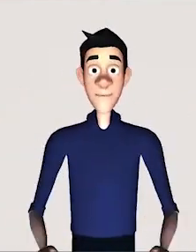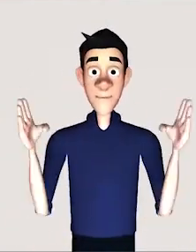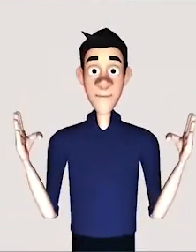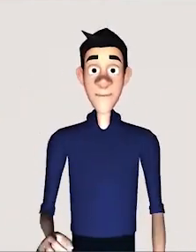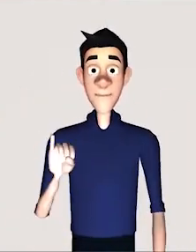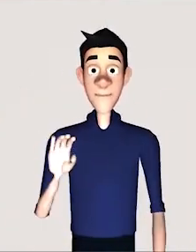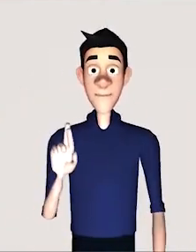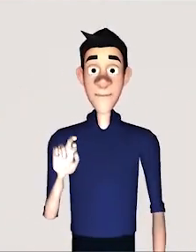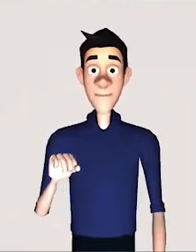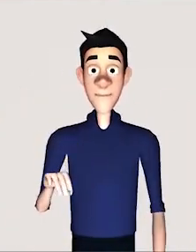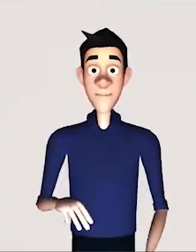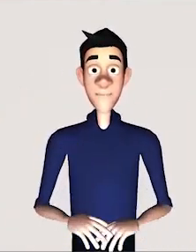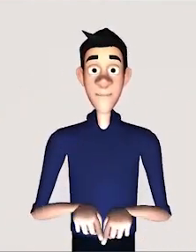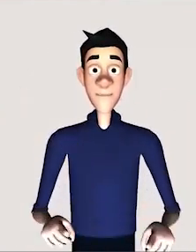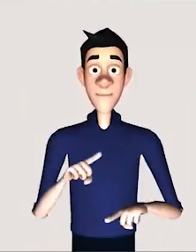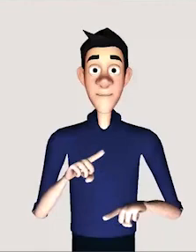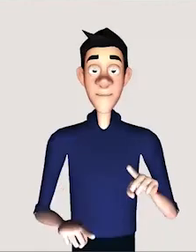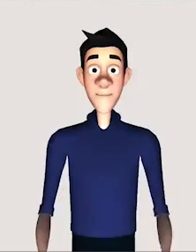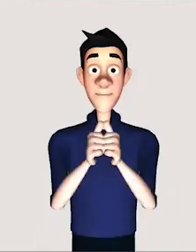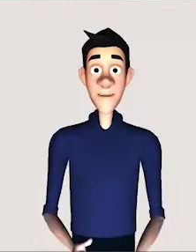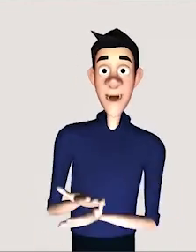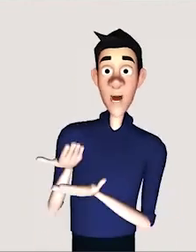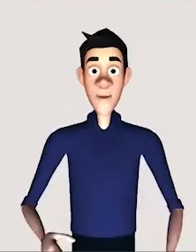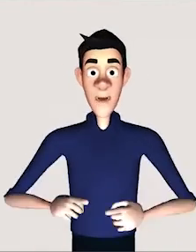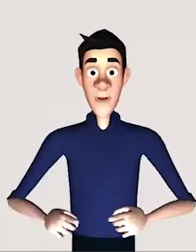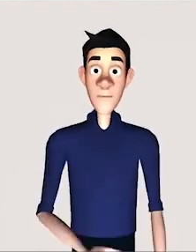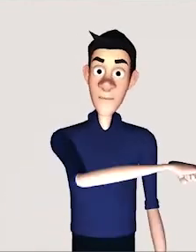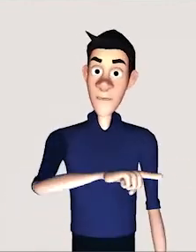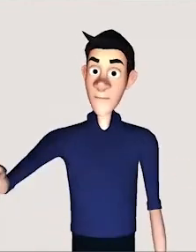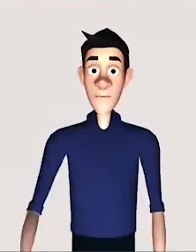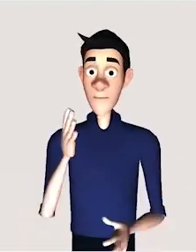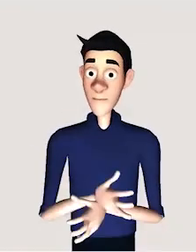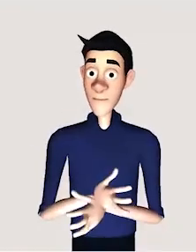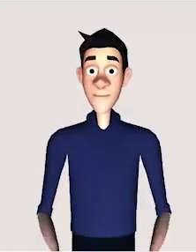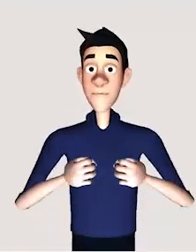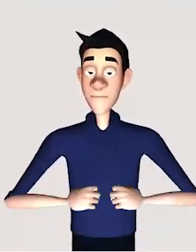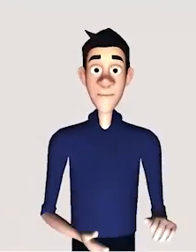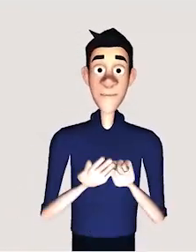Lembrando, qualquer dúvida, entre em contato com a gente, que a gente responde vocês.